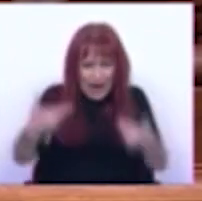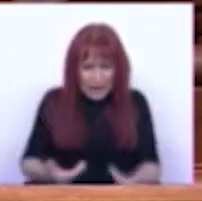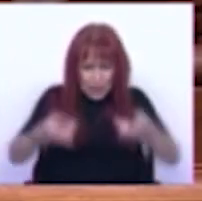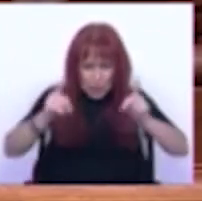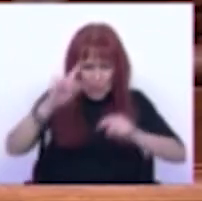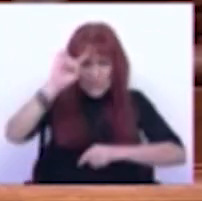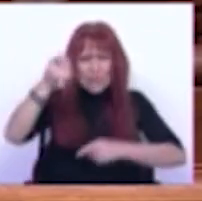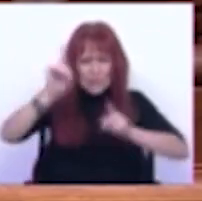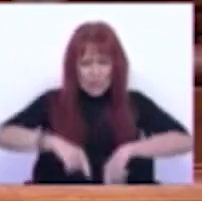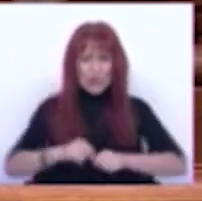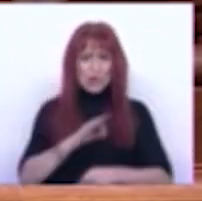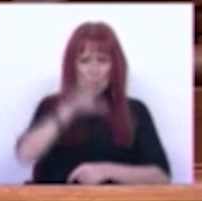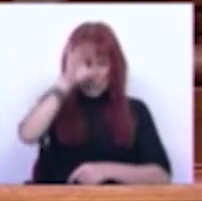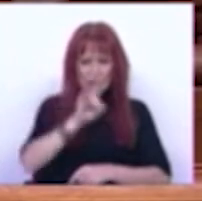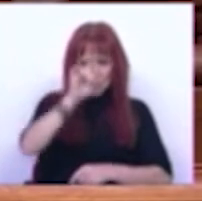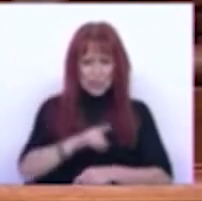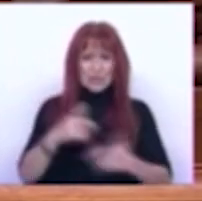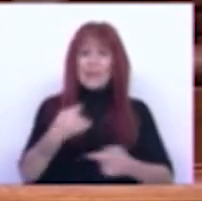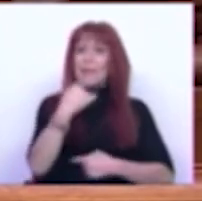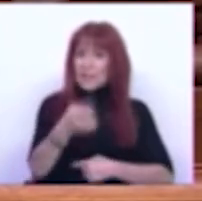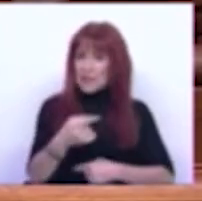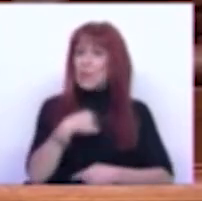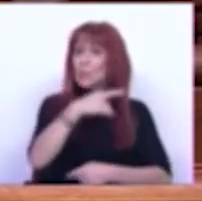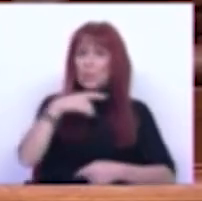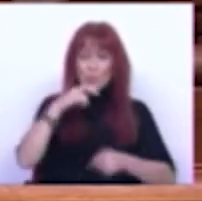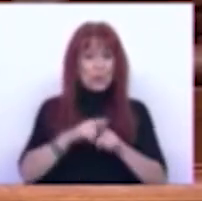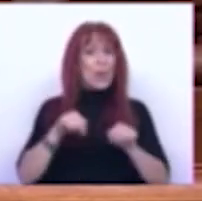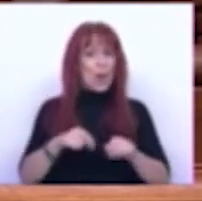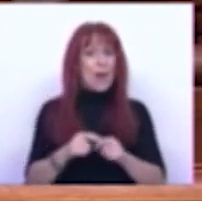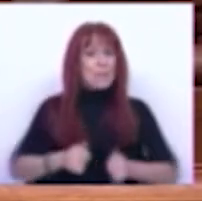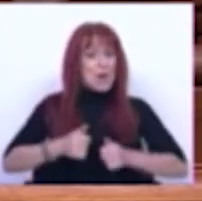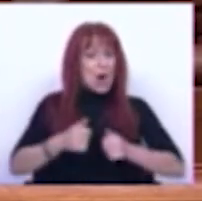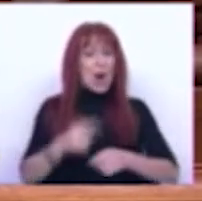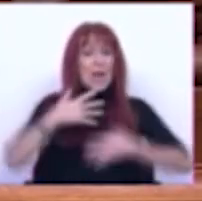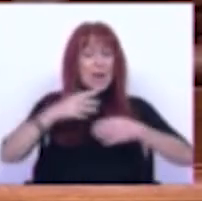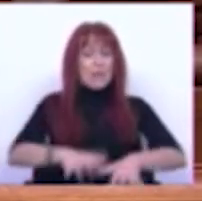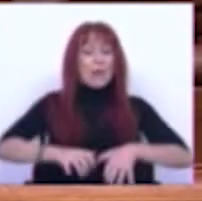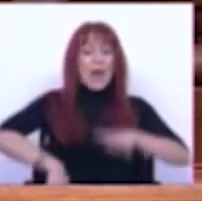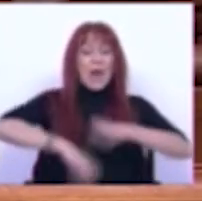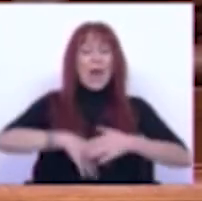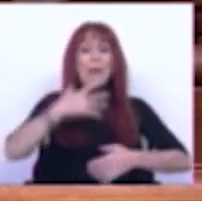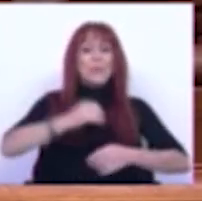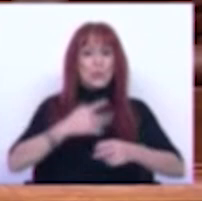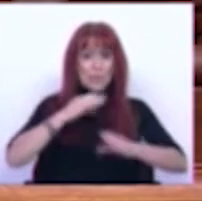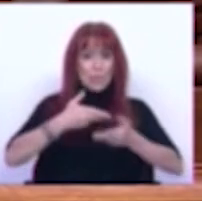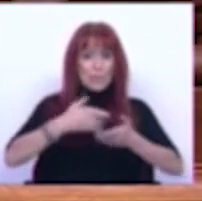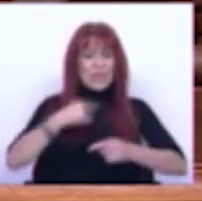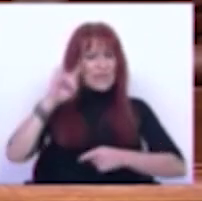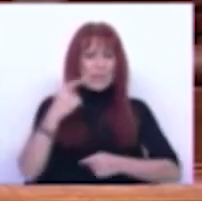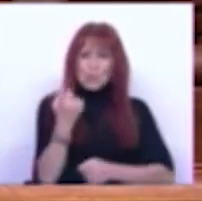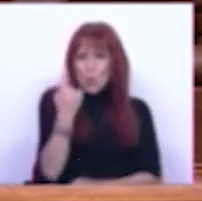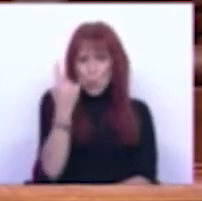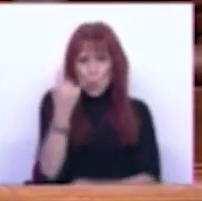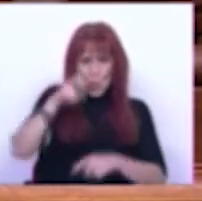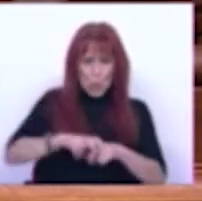e sabemos também que o Sr. Primeiro-Ministro disse e prometeu que seria uma maioria absoluta dialogante. Sabemos que somos apenas um